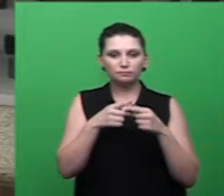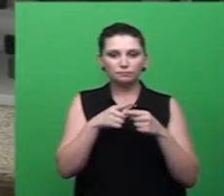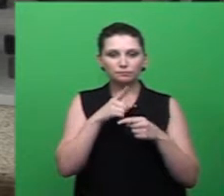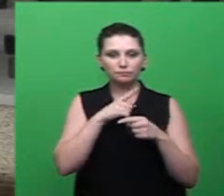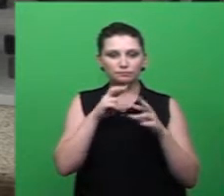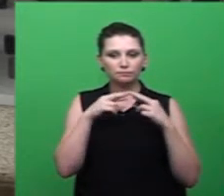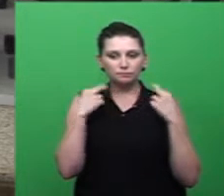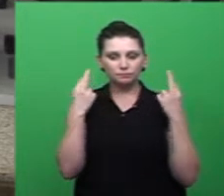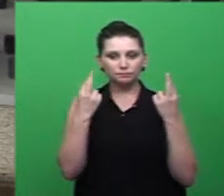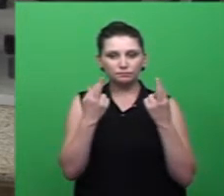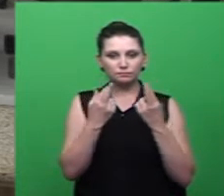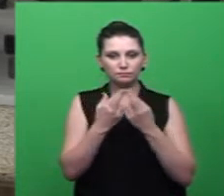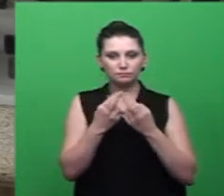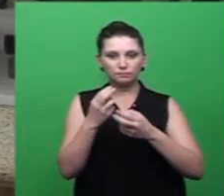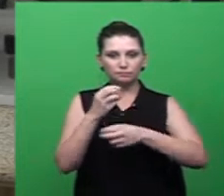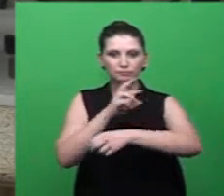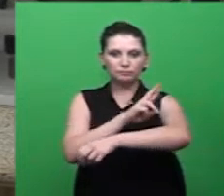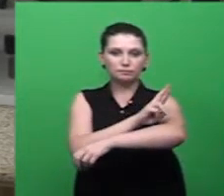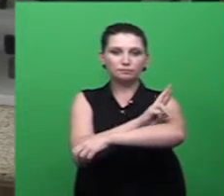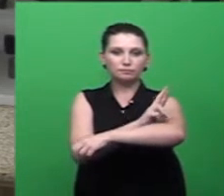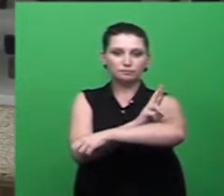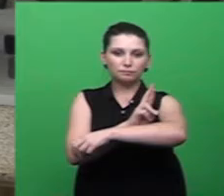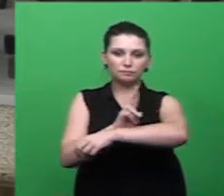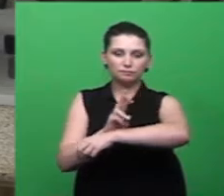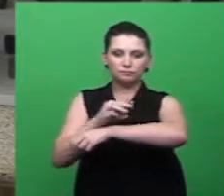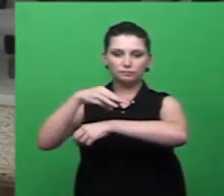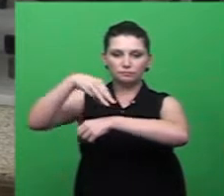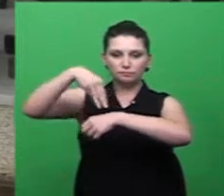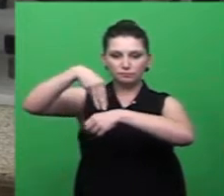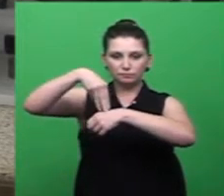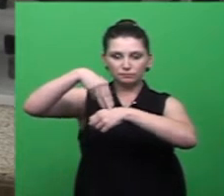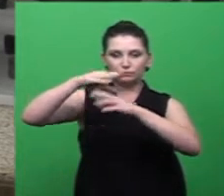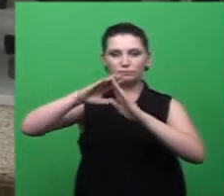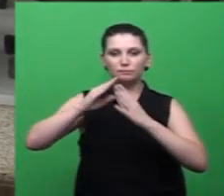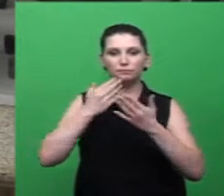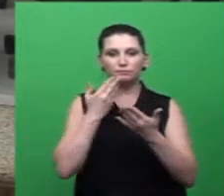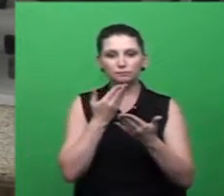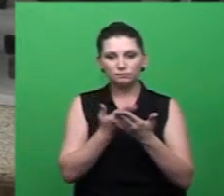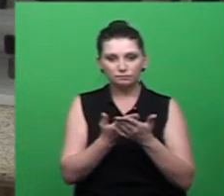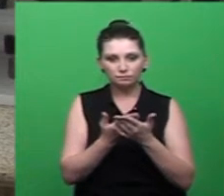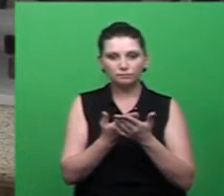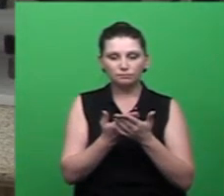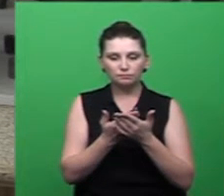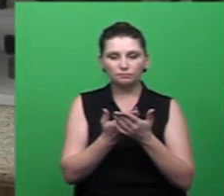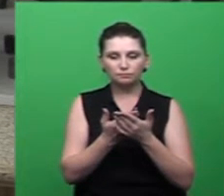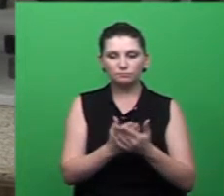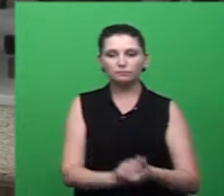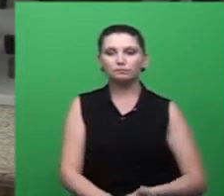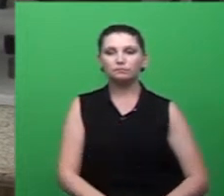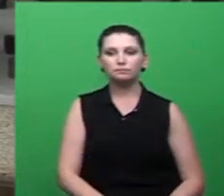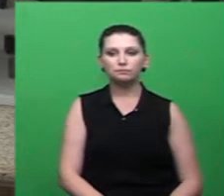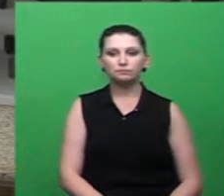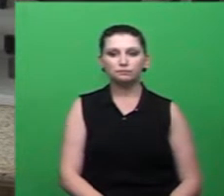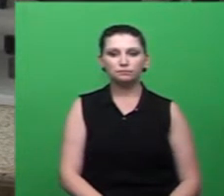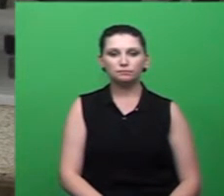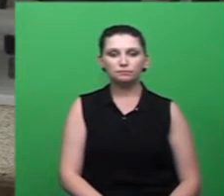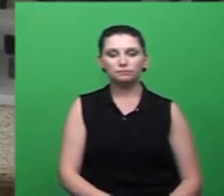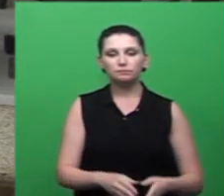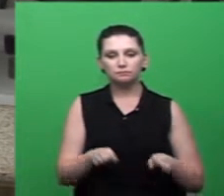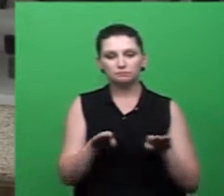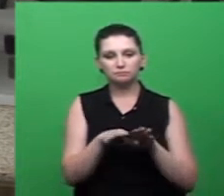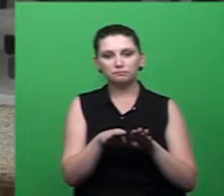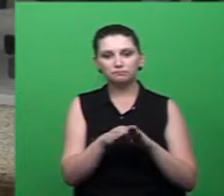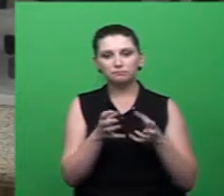presente em uma reunião na Escola Ângelo Félix Ujone, localizada no bairro Vuzo Cris. Na oportunidade, estará